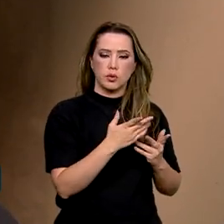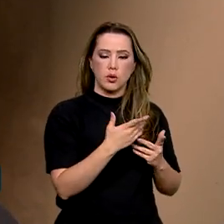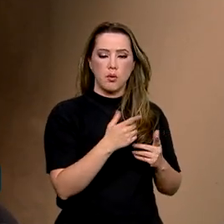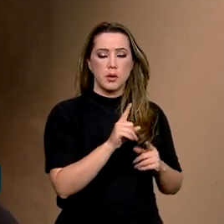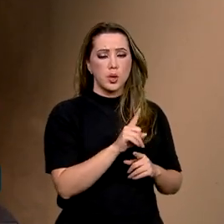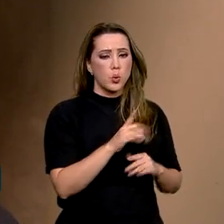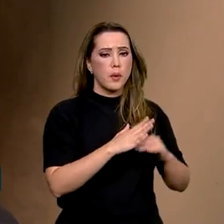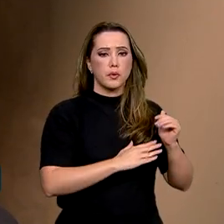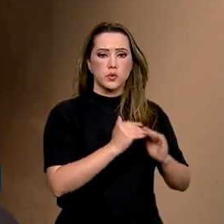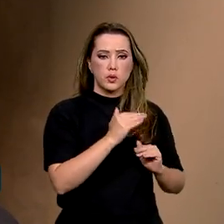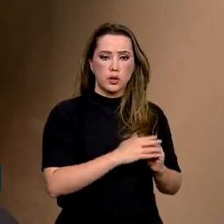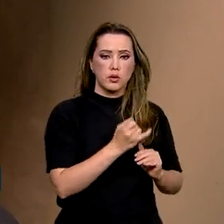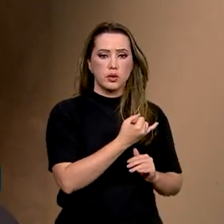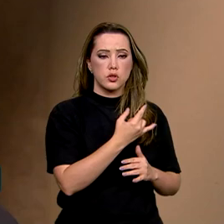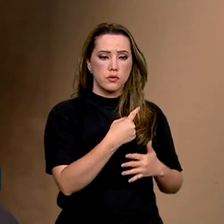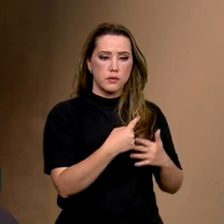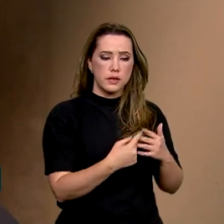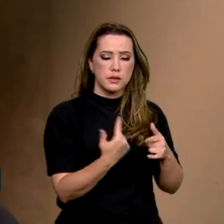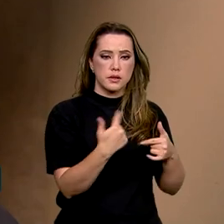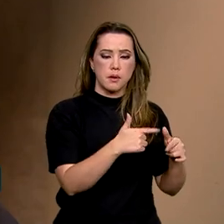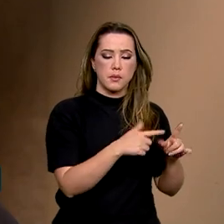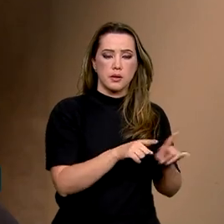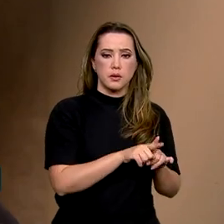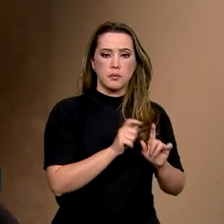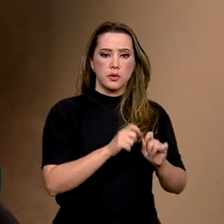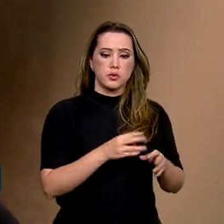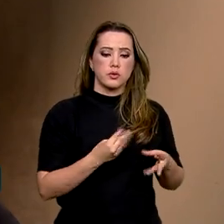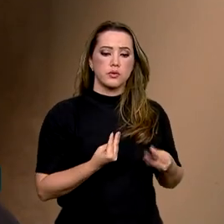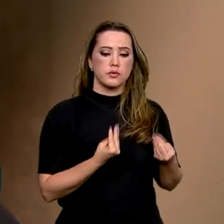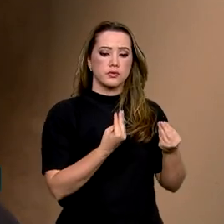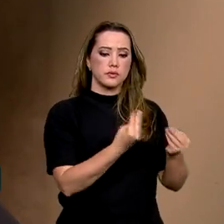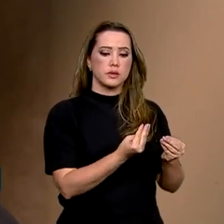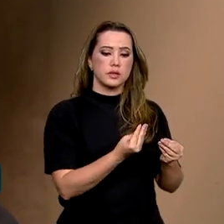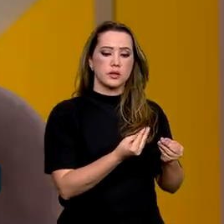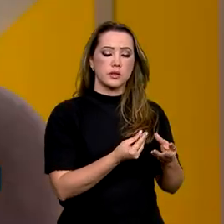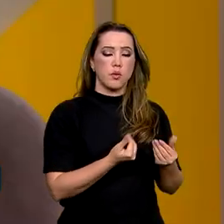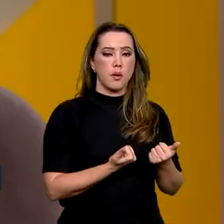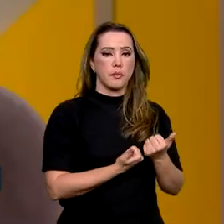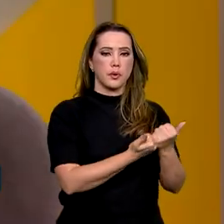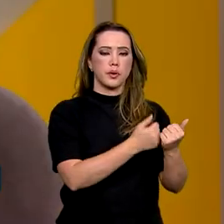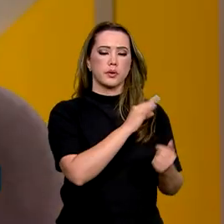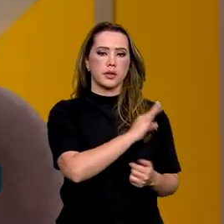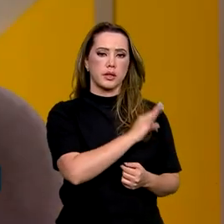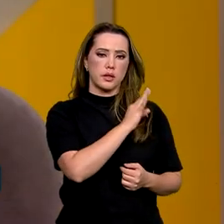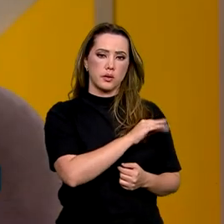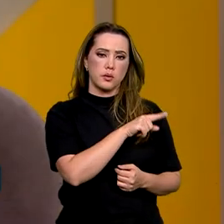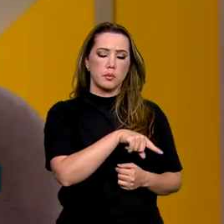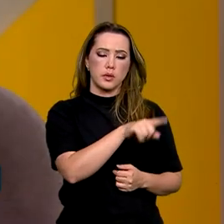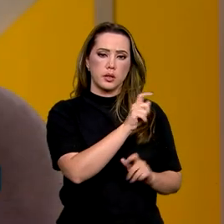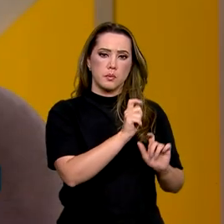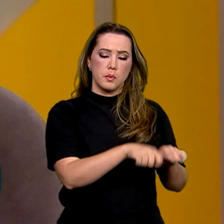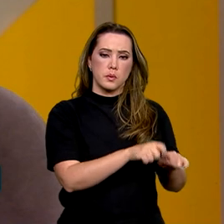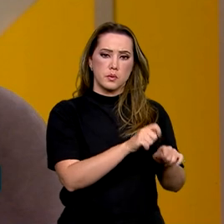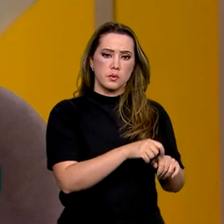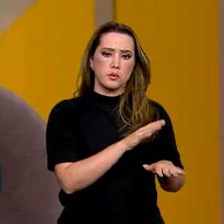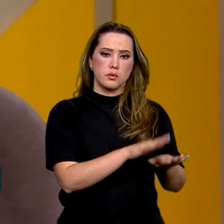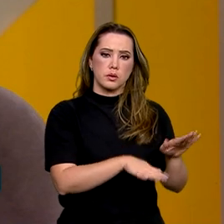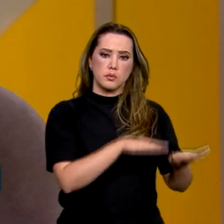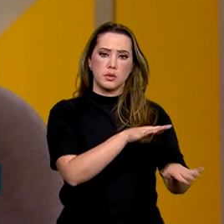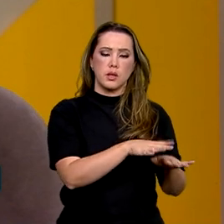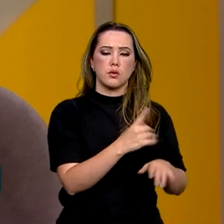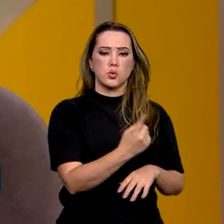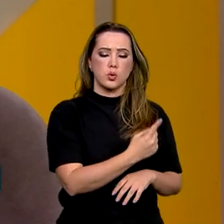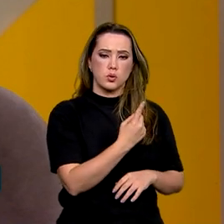várias ações, inclusive a questão da extensão pesqueira, que também fornece uma assistência técnica para que o pescador possa caminhar